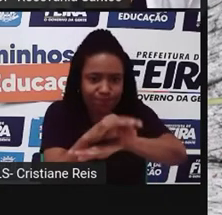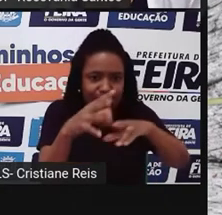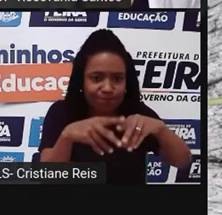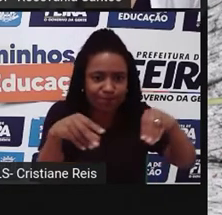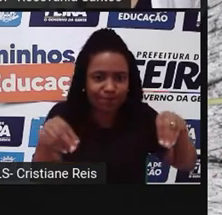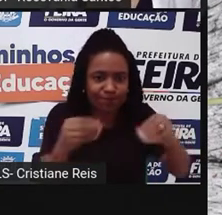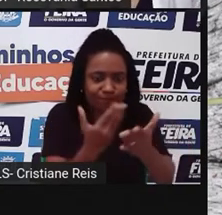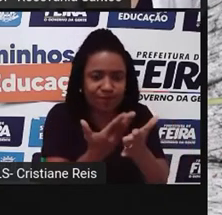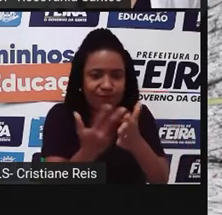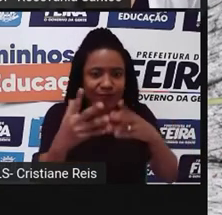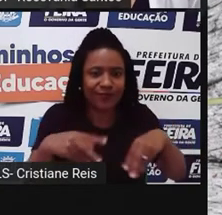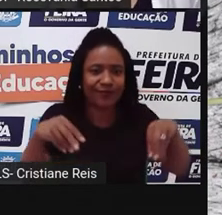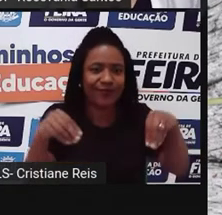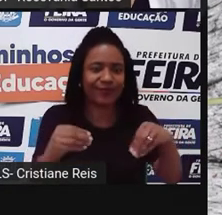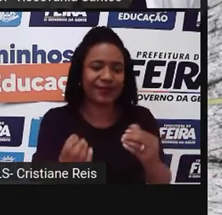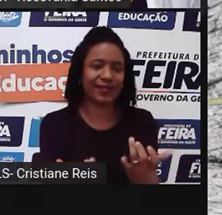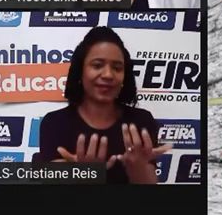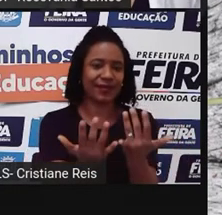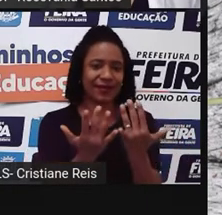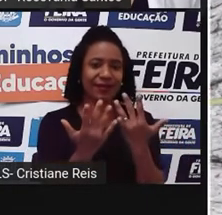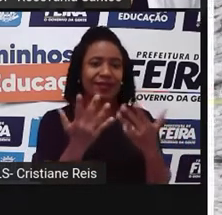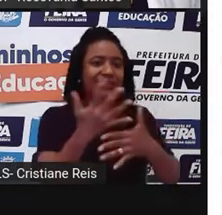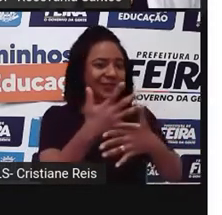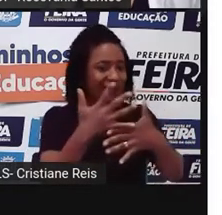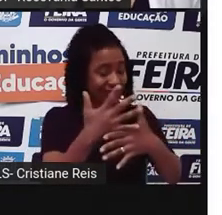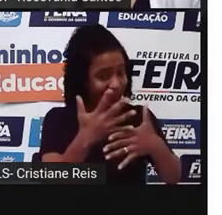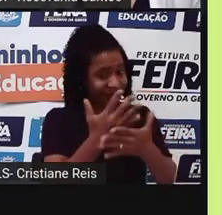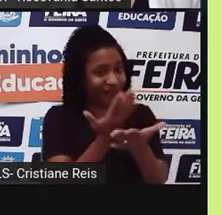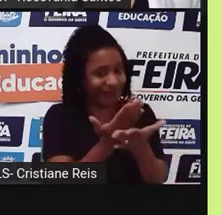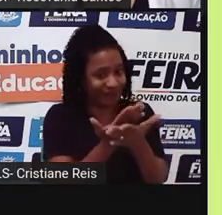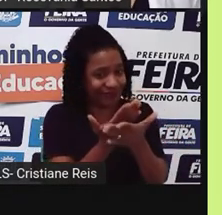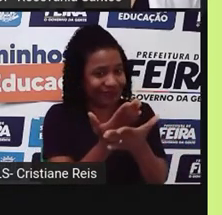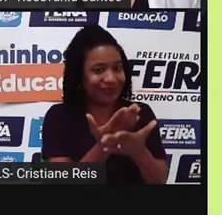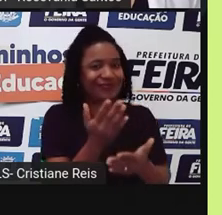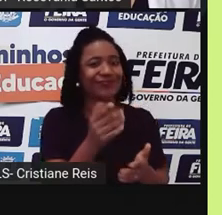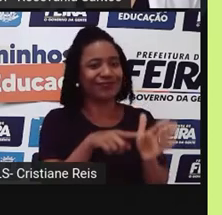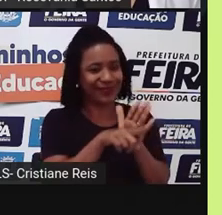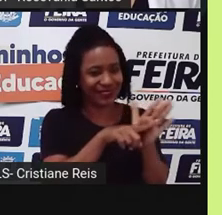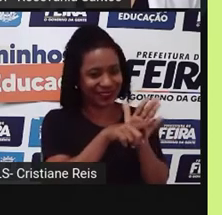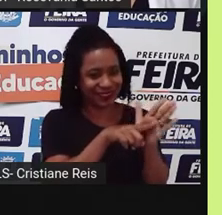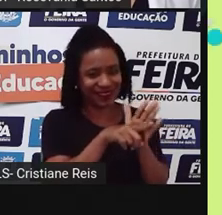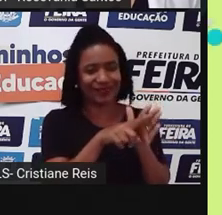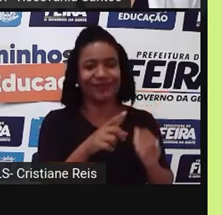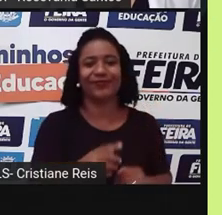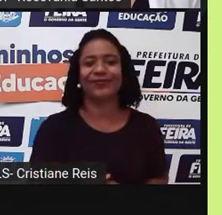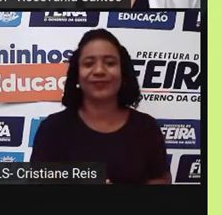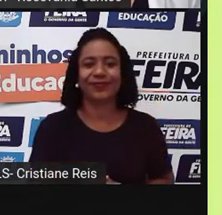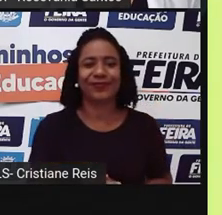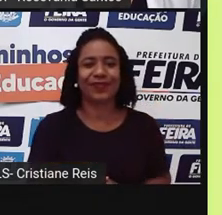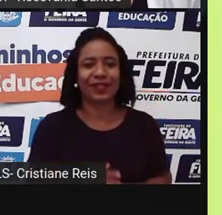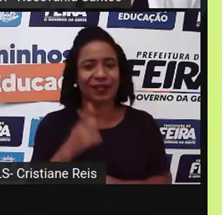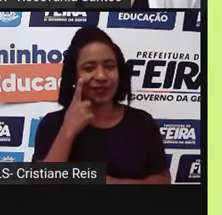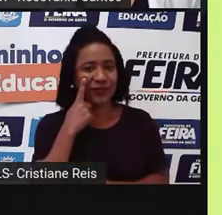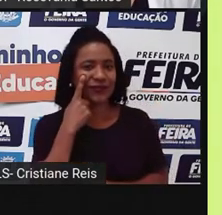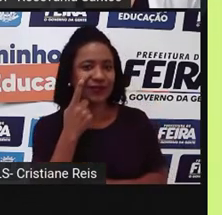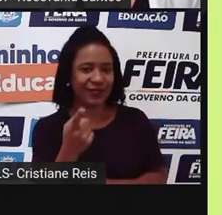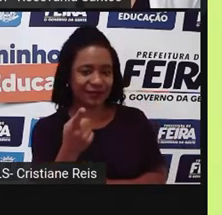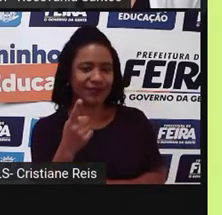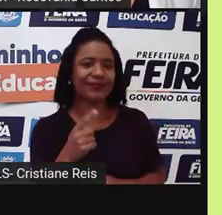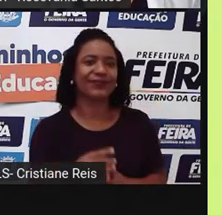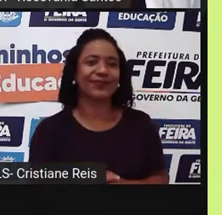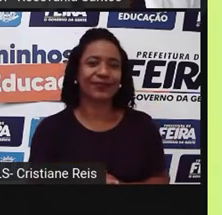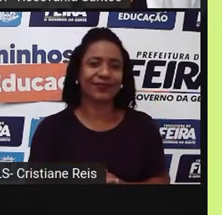profissionais são as cidades, né? Então, tem uma interdependência muito grande. Esse esqueminha, para prestar atenção.